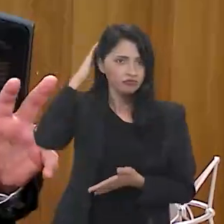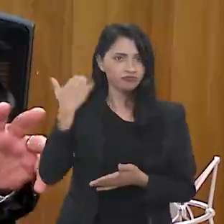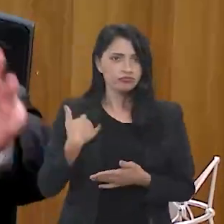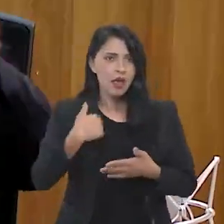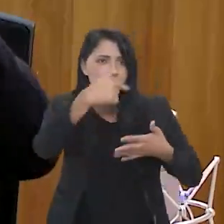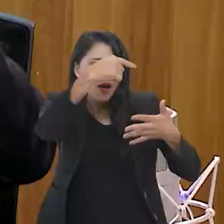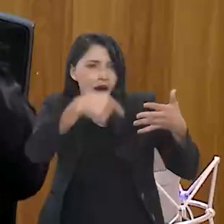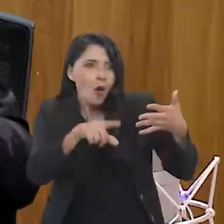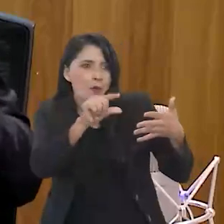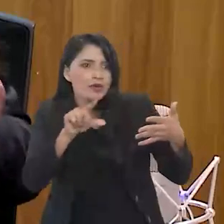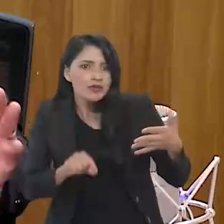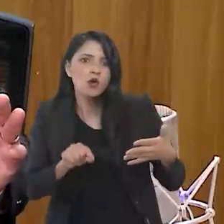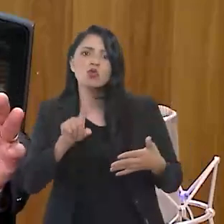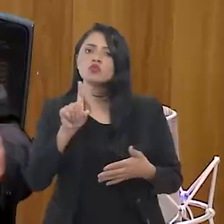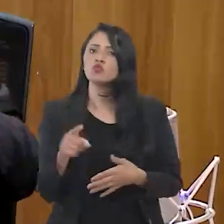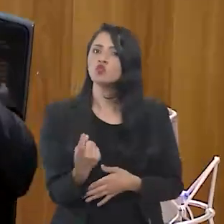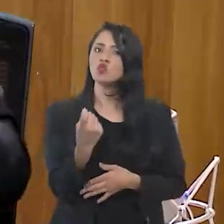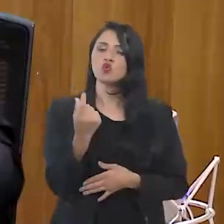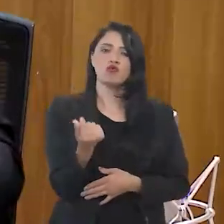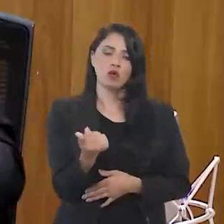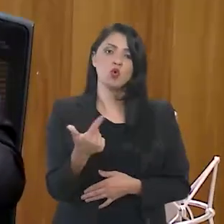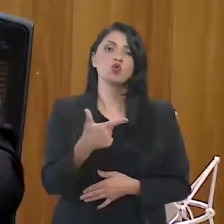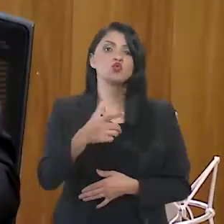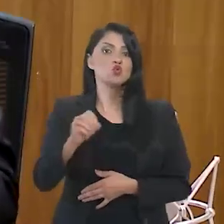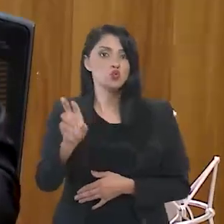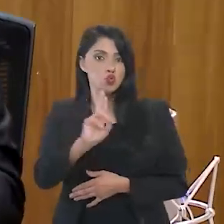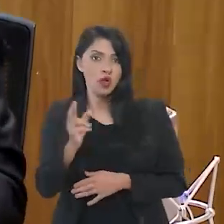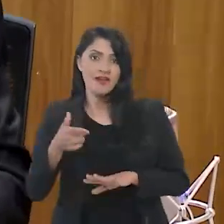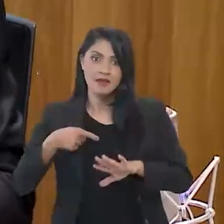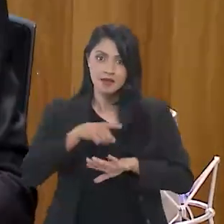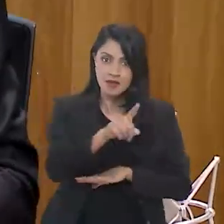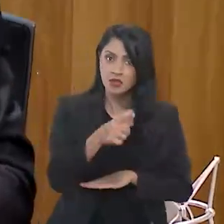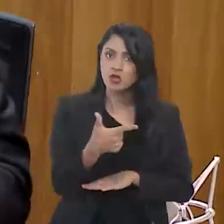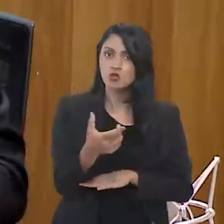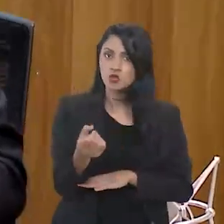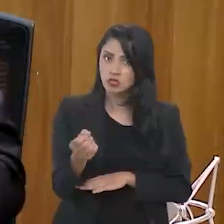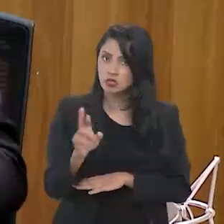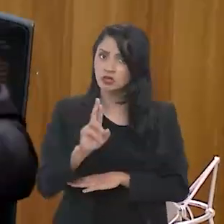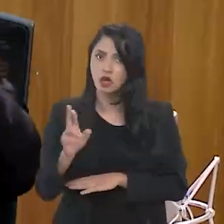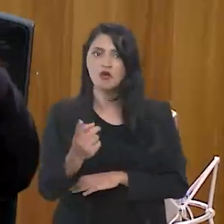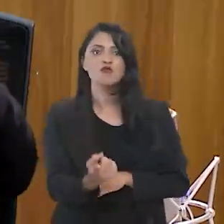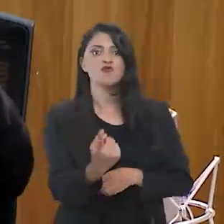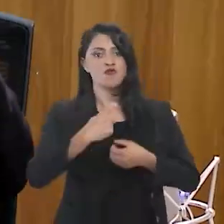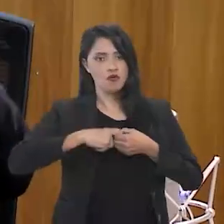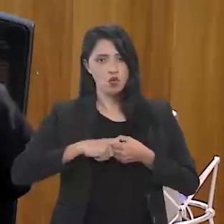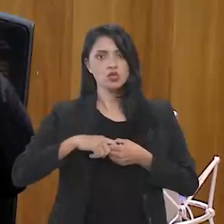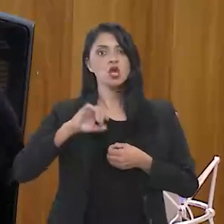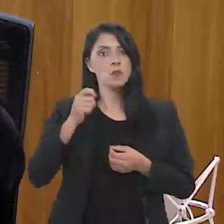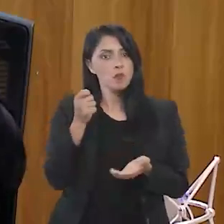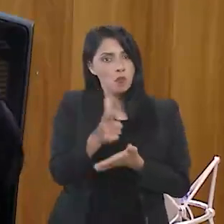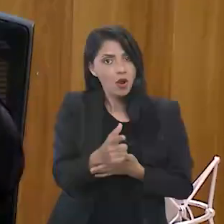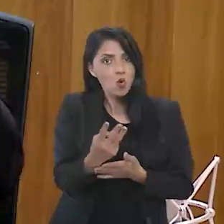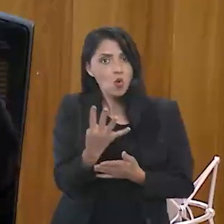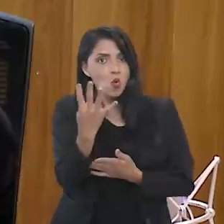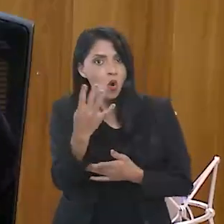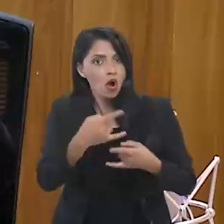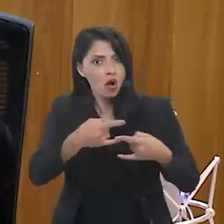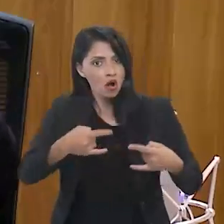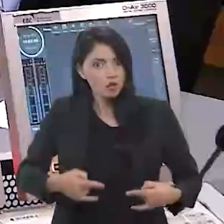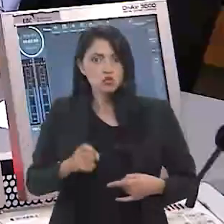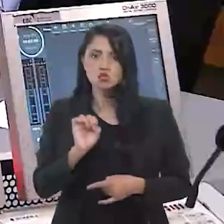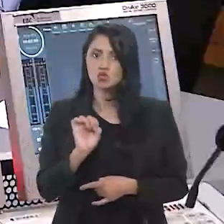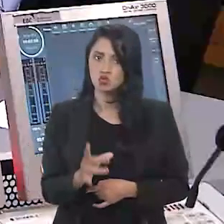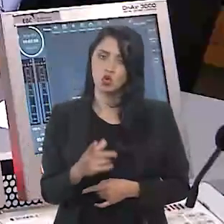opções, que é sempre por um único valor de 200 reais. 200 de ida, 200 de volta. E você só pode adquirir 4 pernas, 4